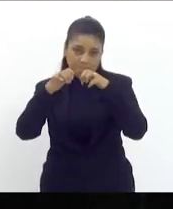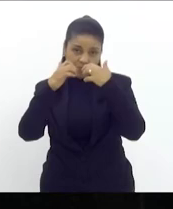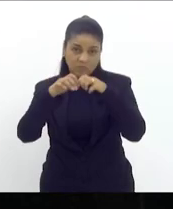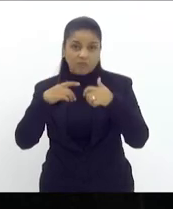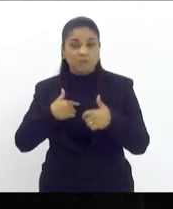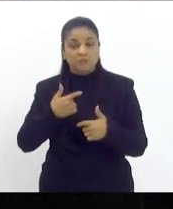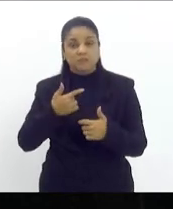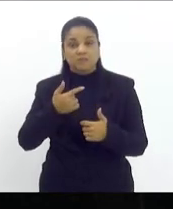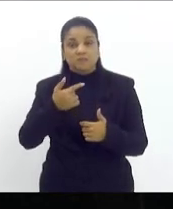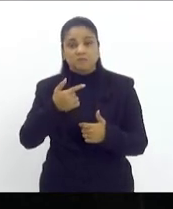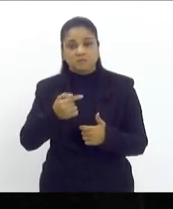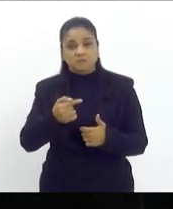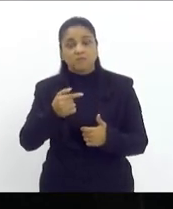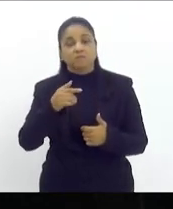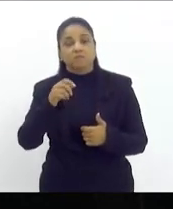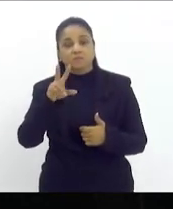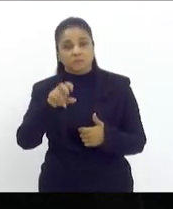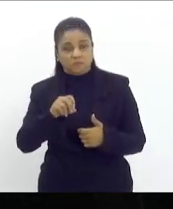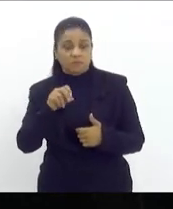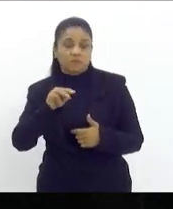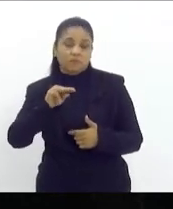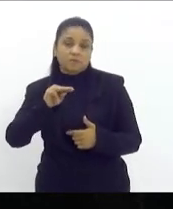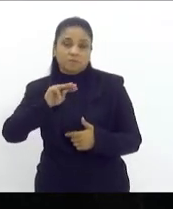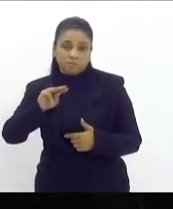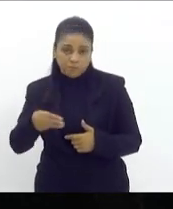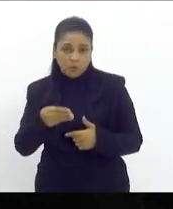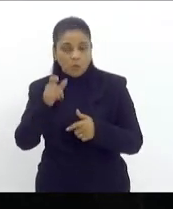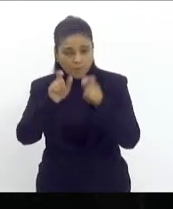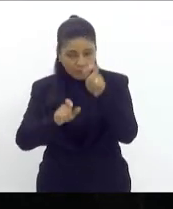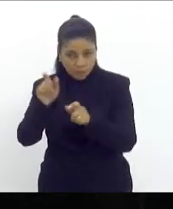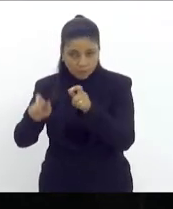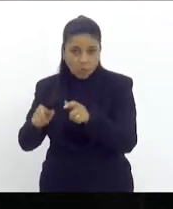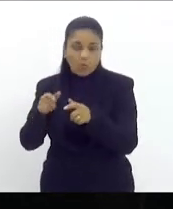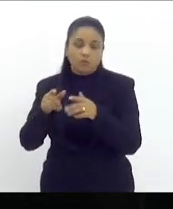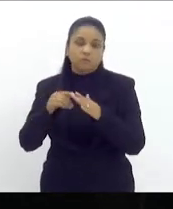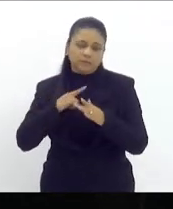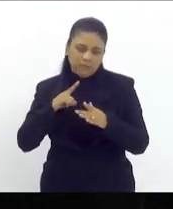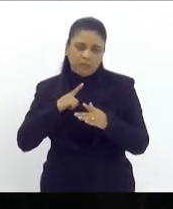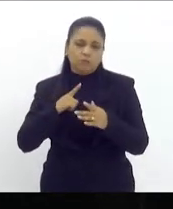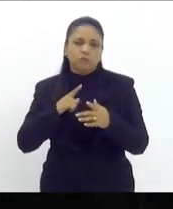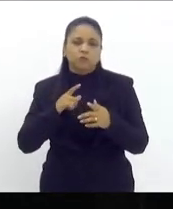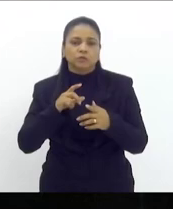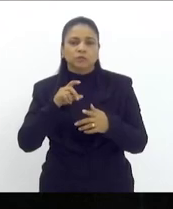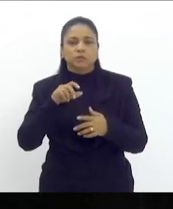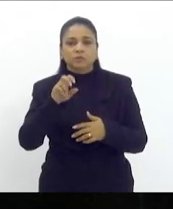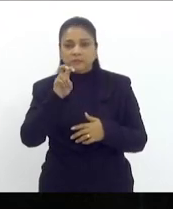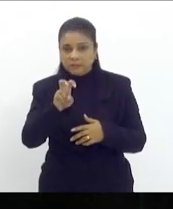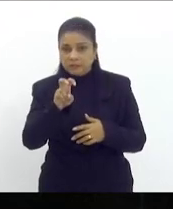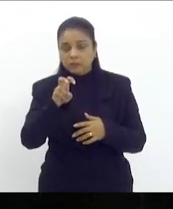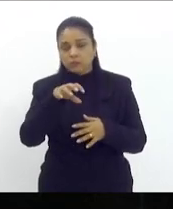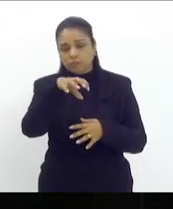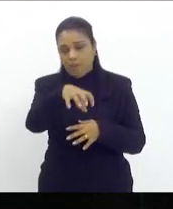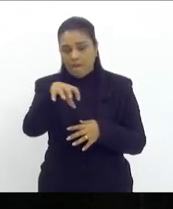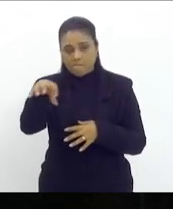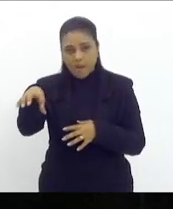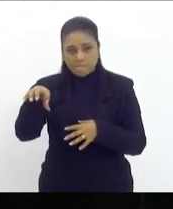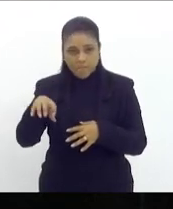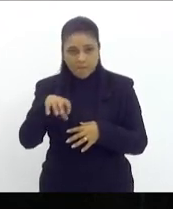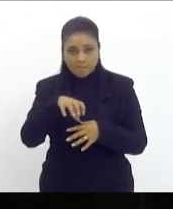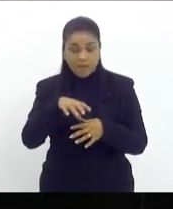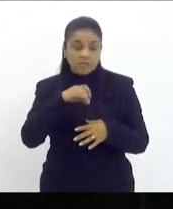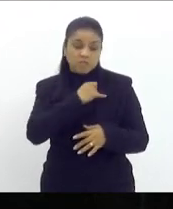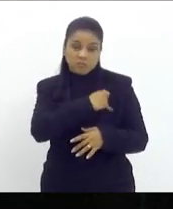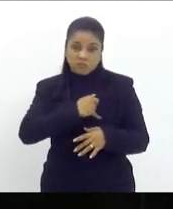tudo bem que lá em Petrópolis a gente tem uma extensão territorial muito grande cinco distritos São João é mais concentrado é conhecido pela